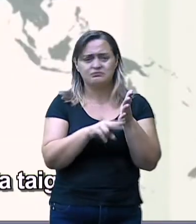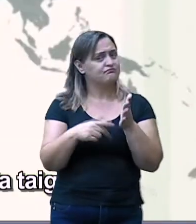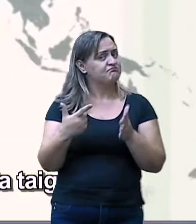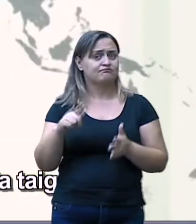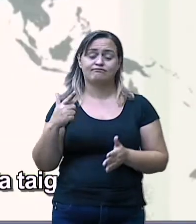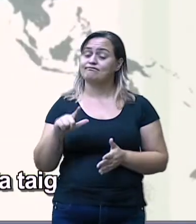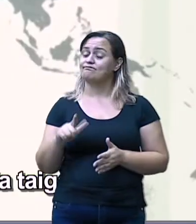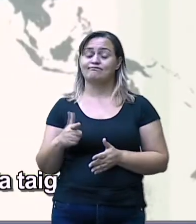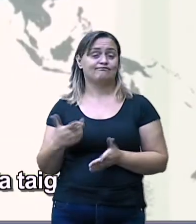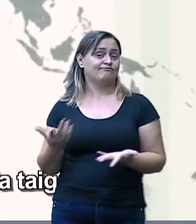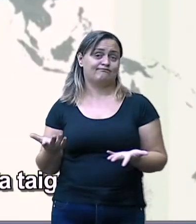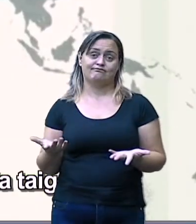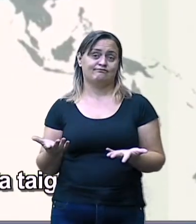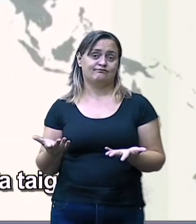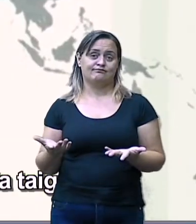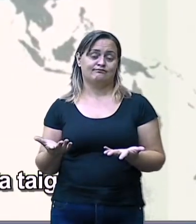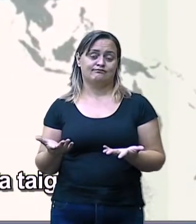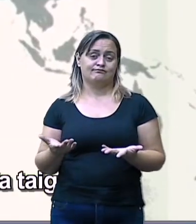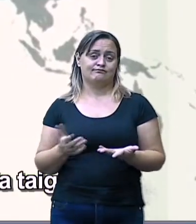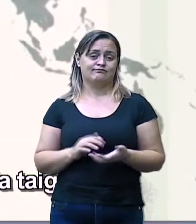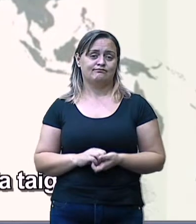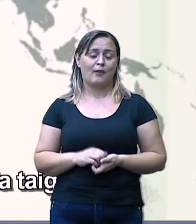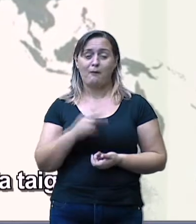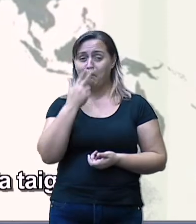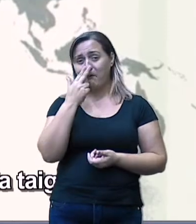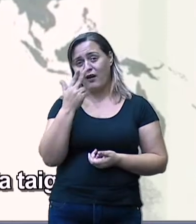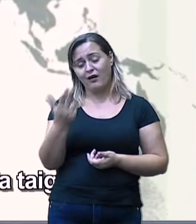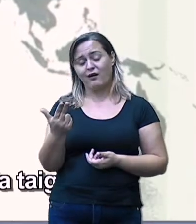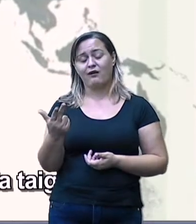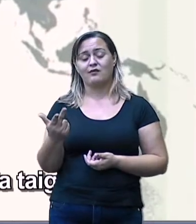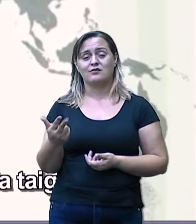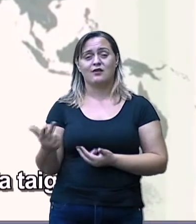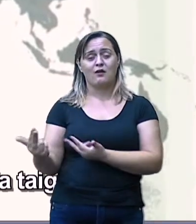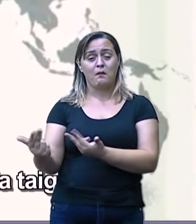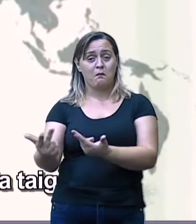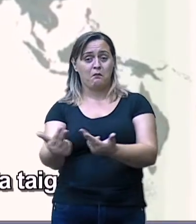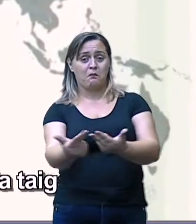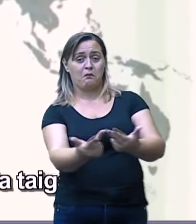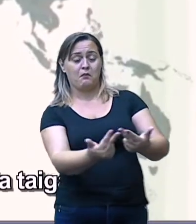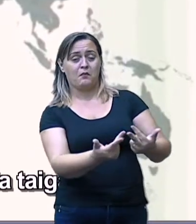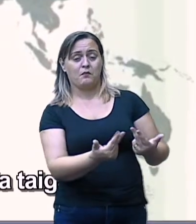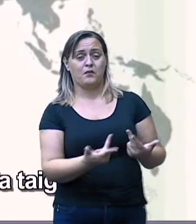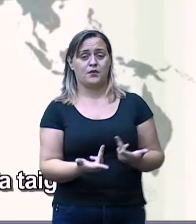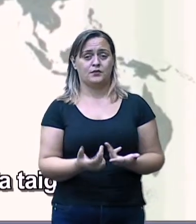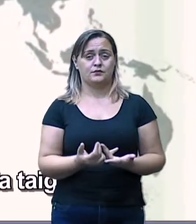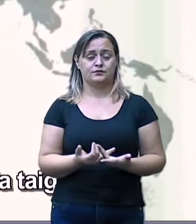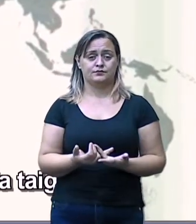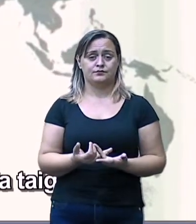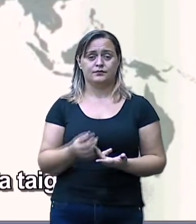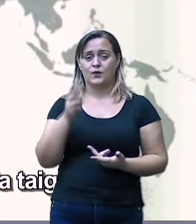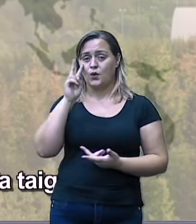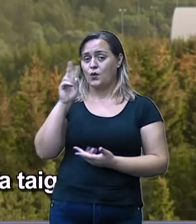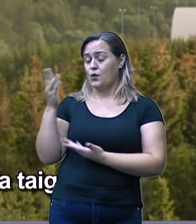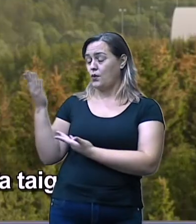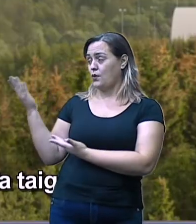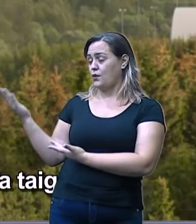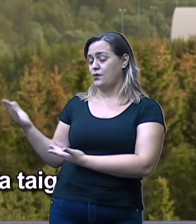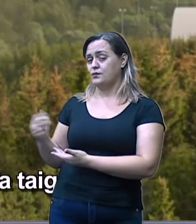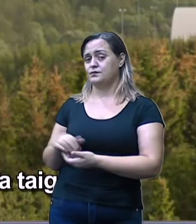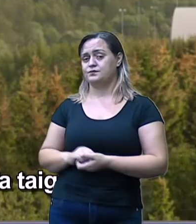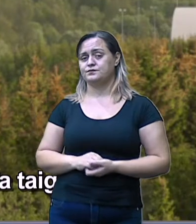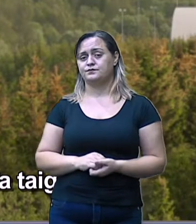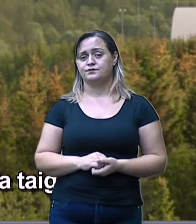clima na taiga, percebam que é uma vegetação de